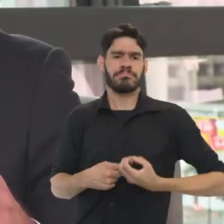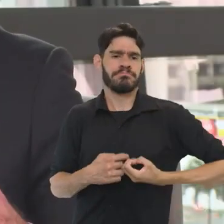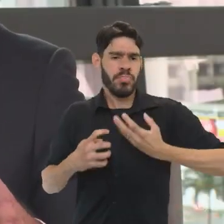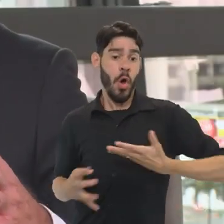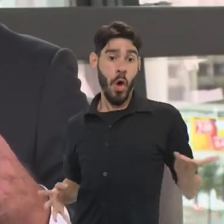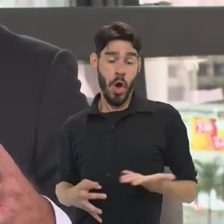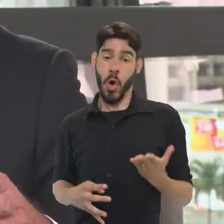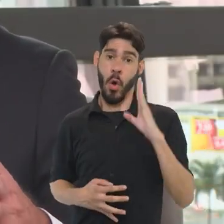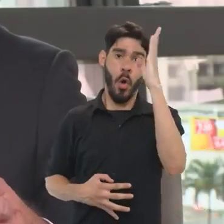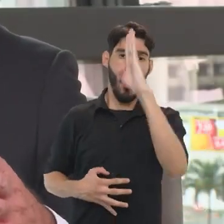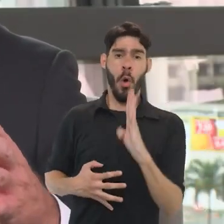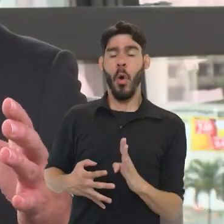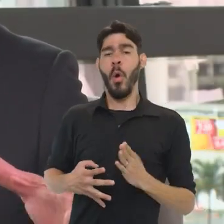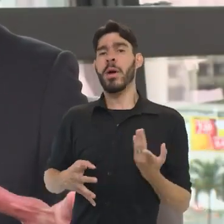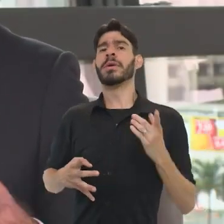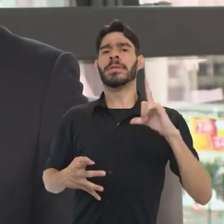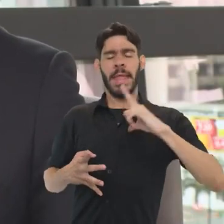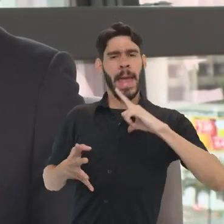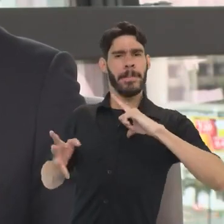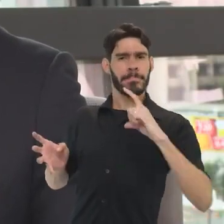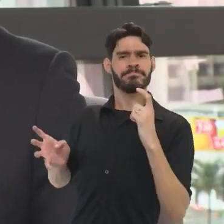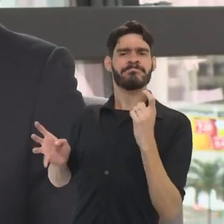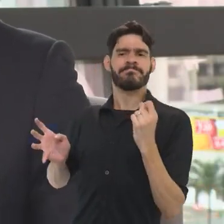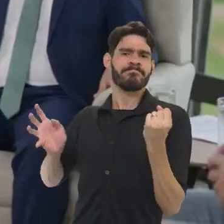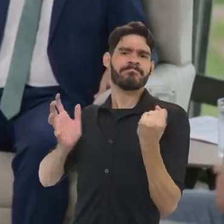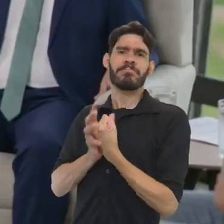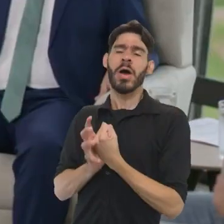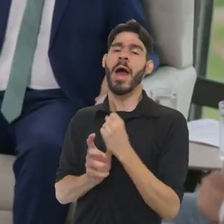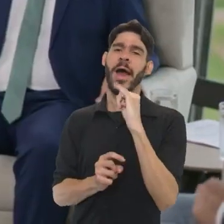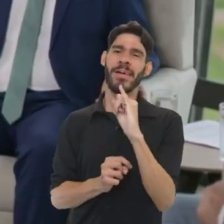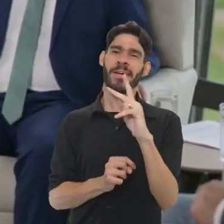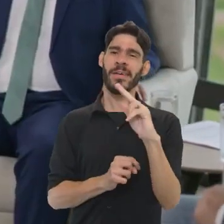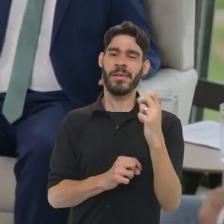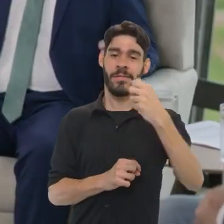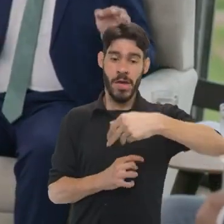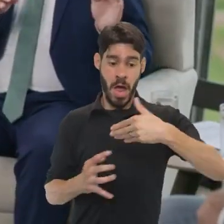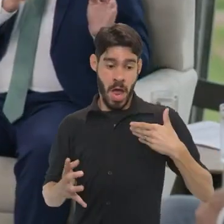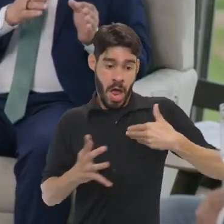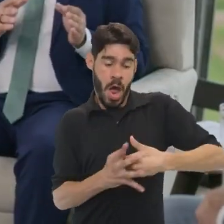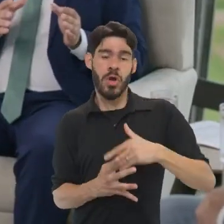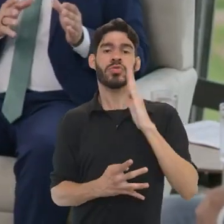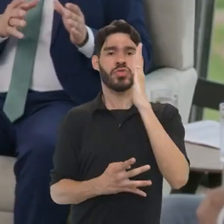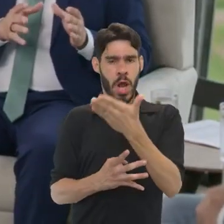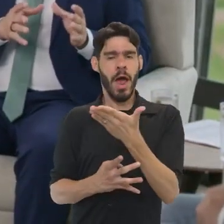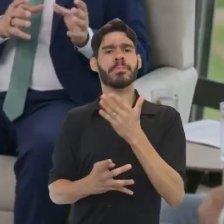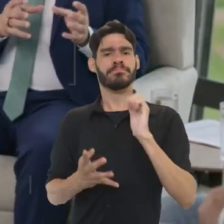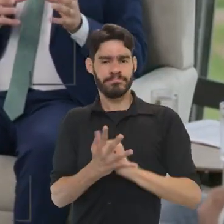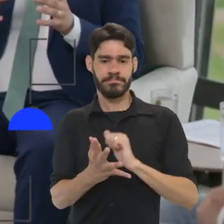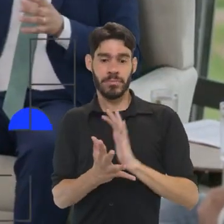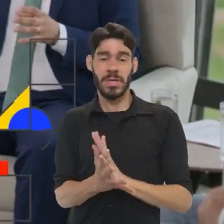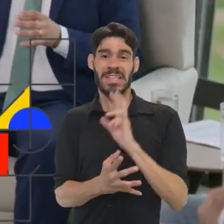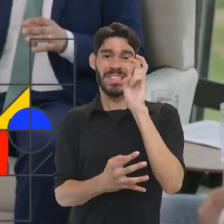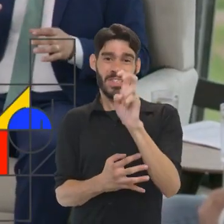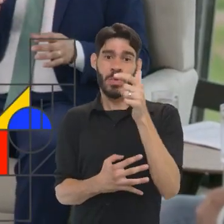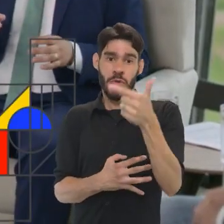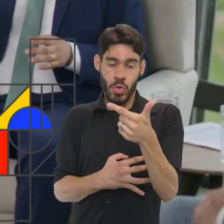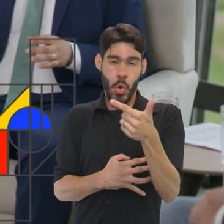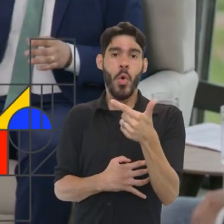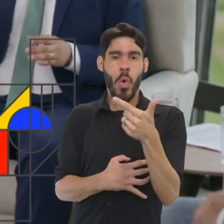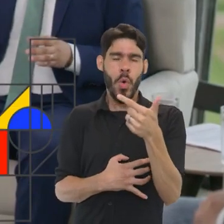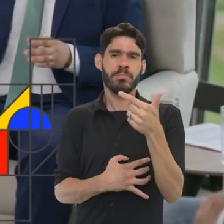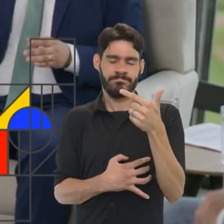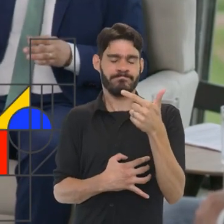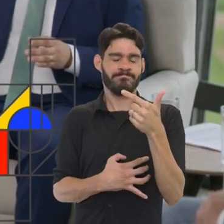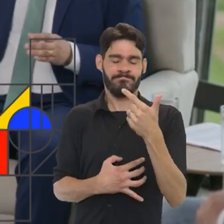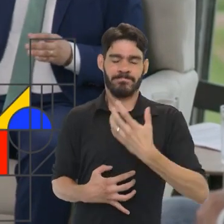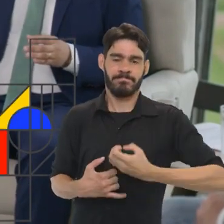Quantas manifestações hoje no Brasil tem essa classificação pelo IFAM? Até agora o IFAM já registrou 52